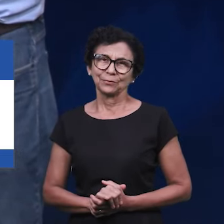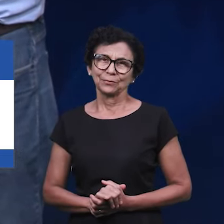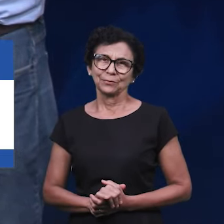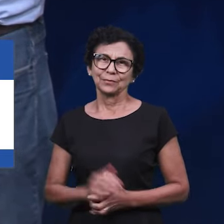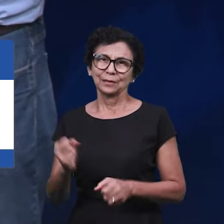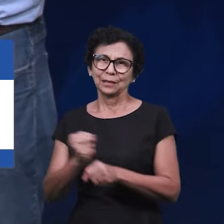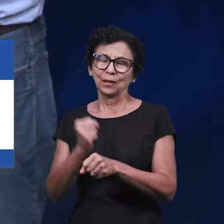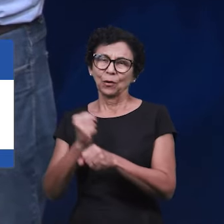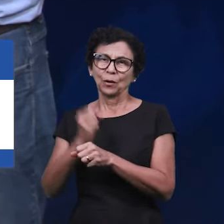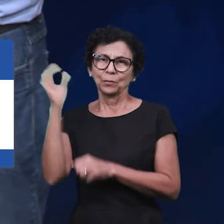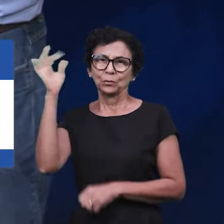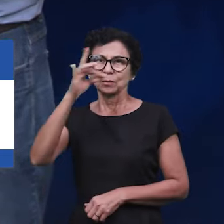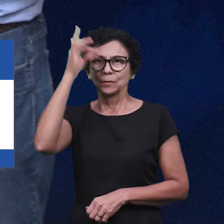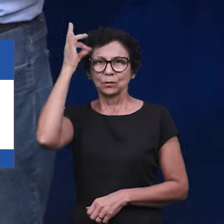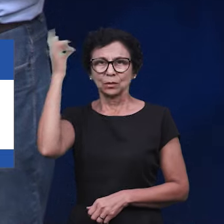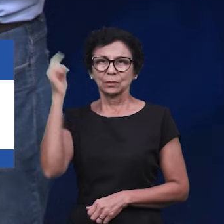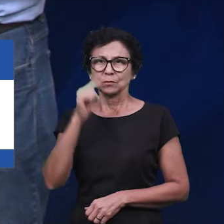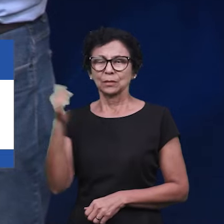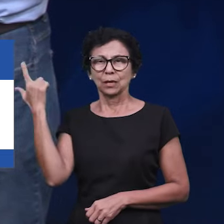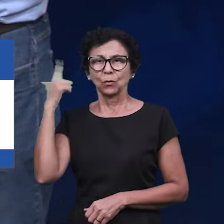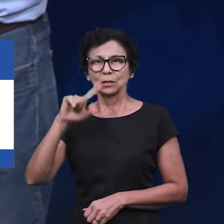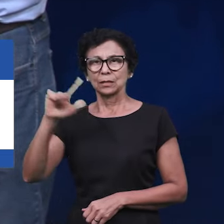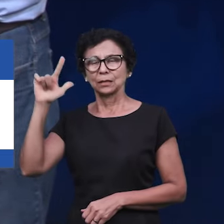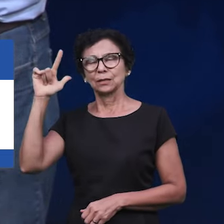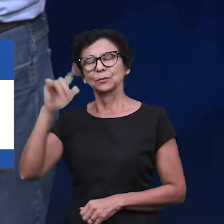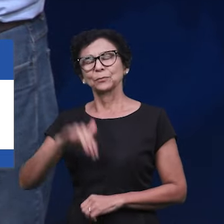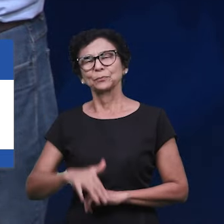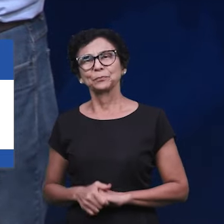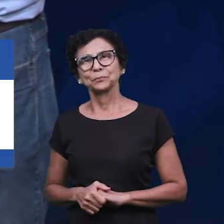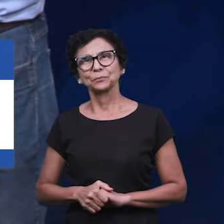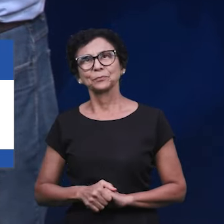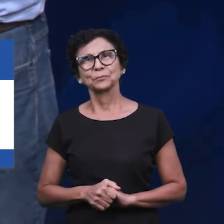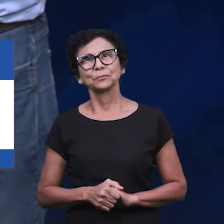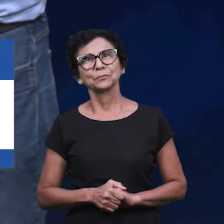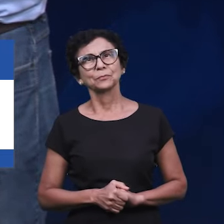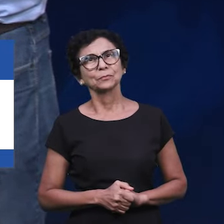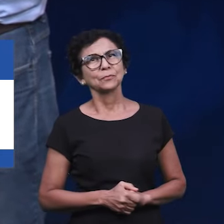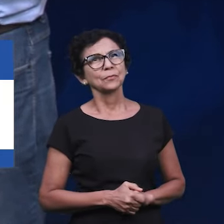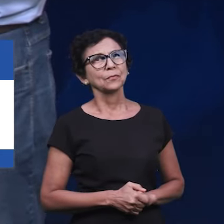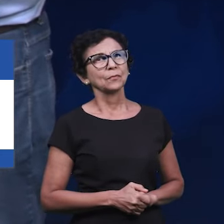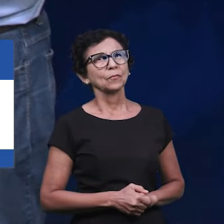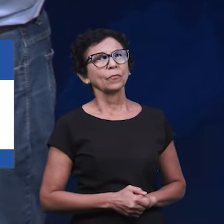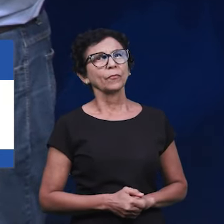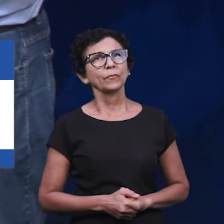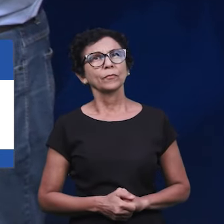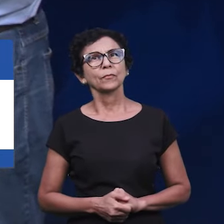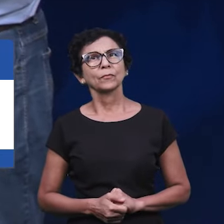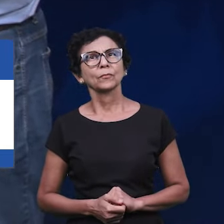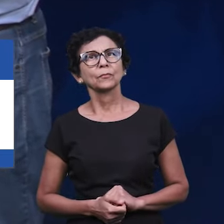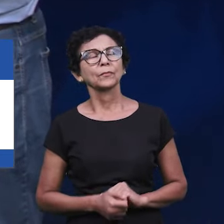as classes que vocês tiverem até em Manaí e aqui também o que mais